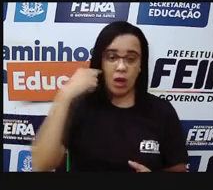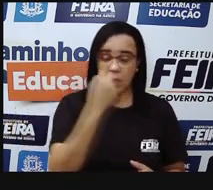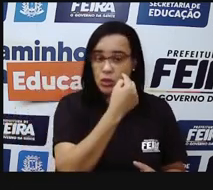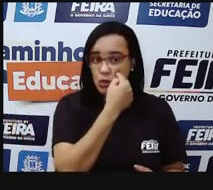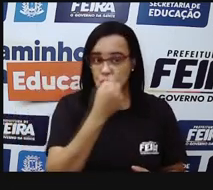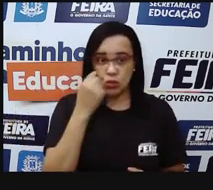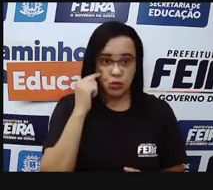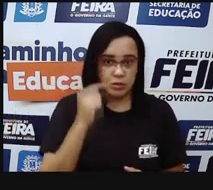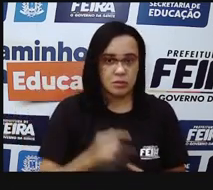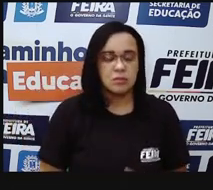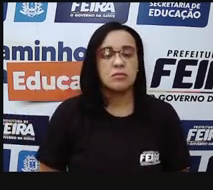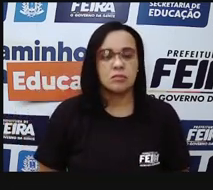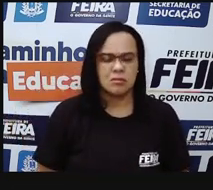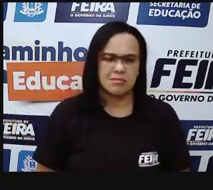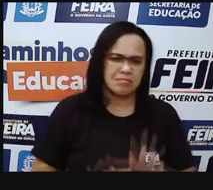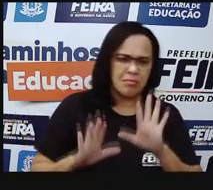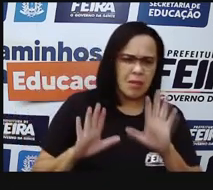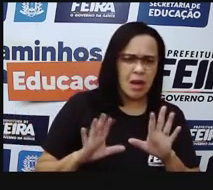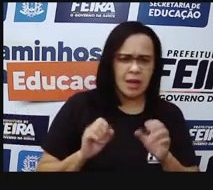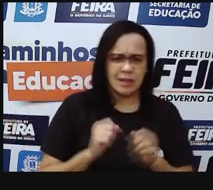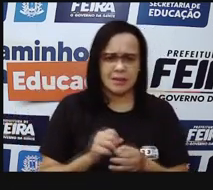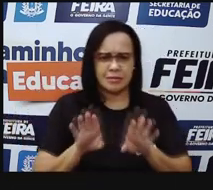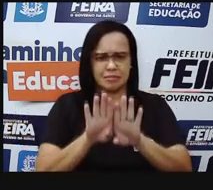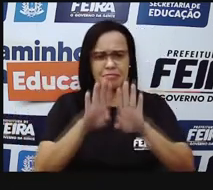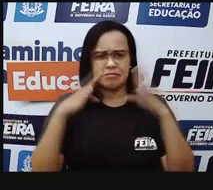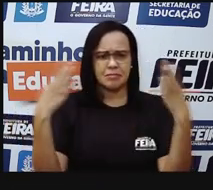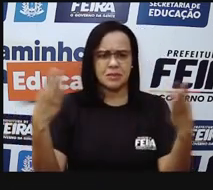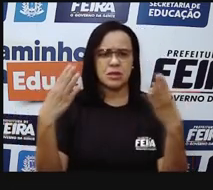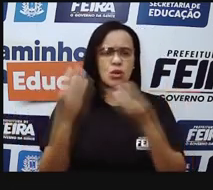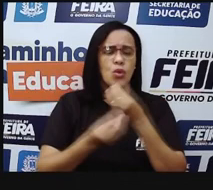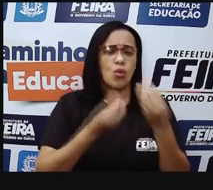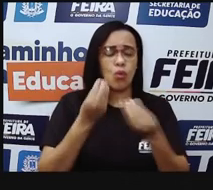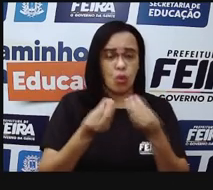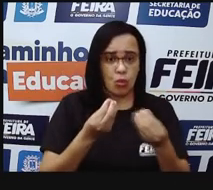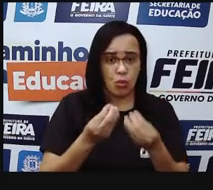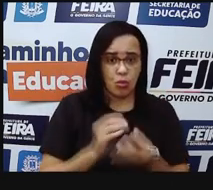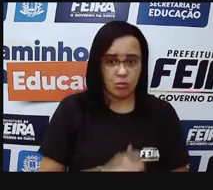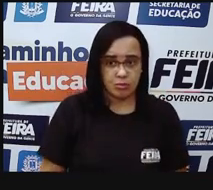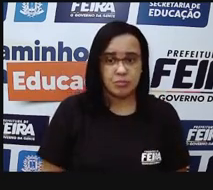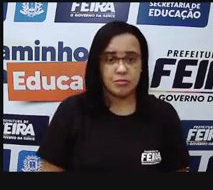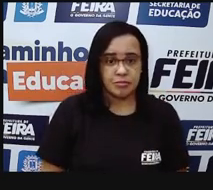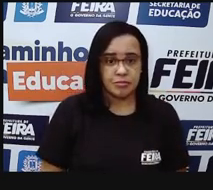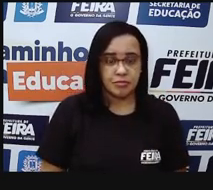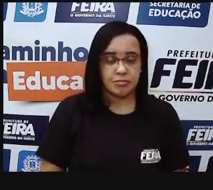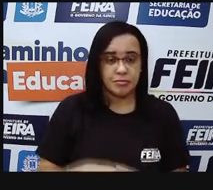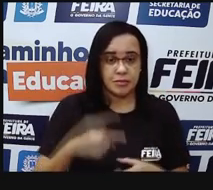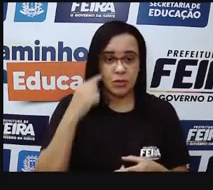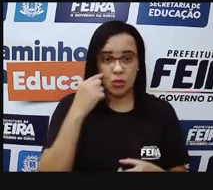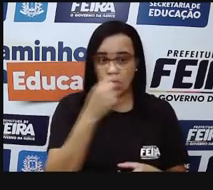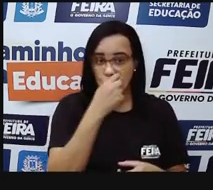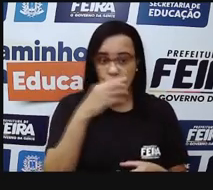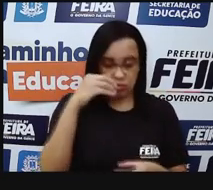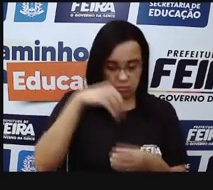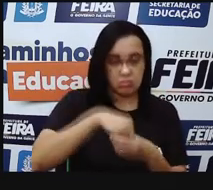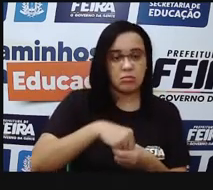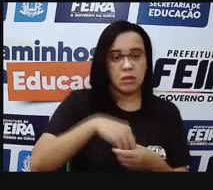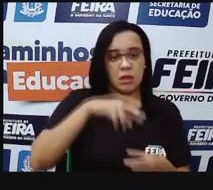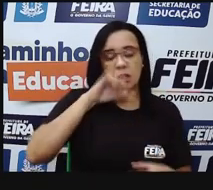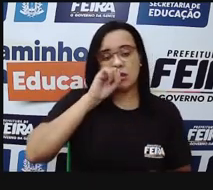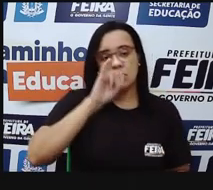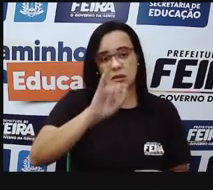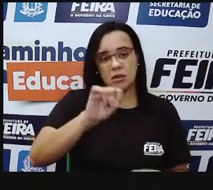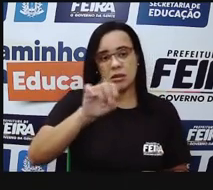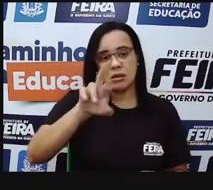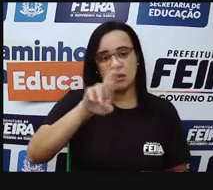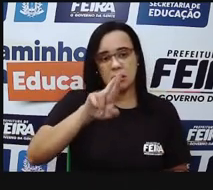regula? E o que é que abre esse espaço? E diminui esse espaço? É a nossa índice, que normalmente é ela quem vai